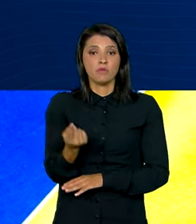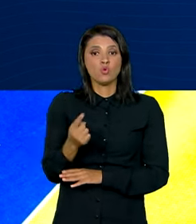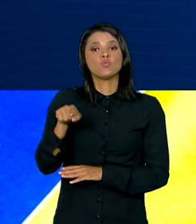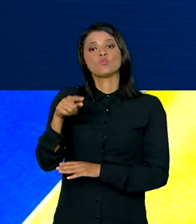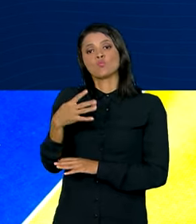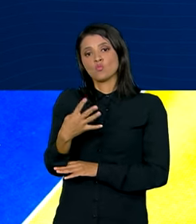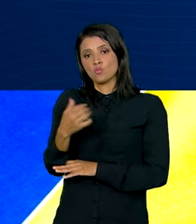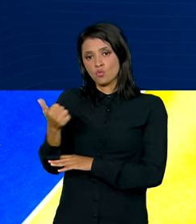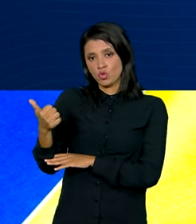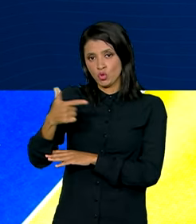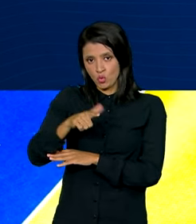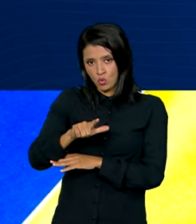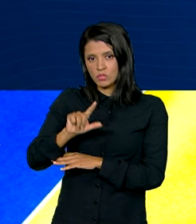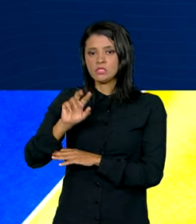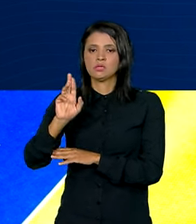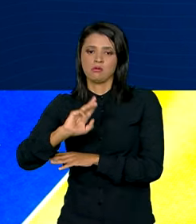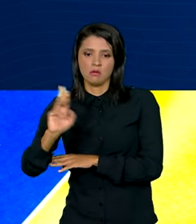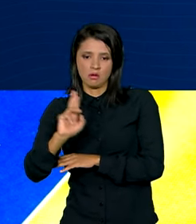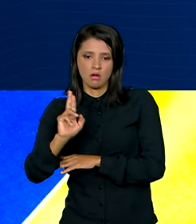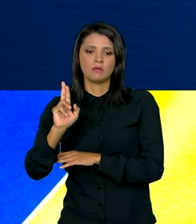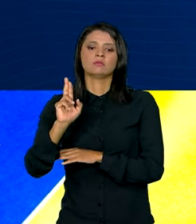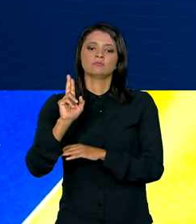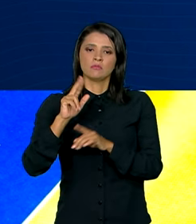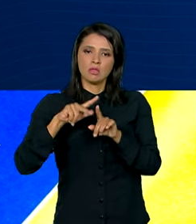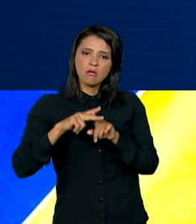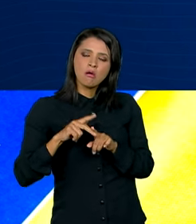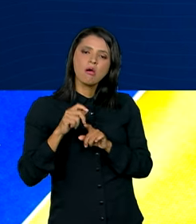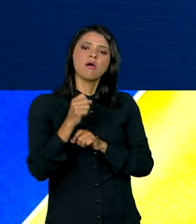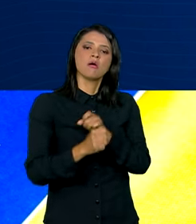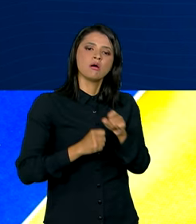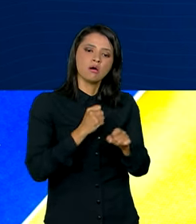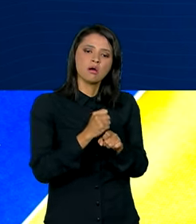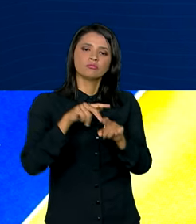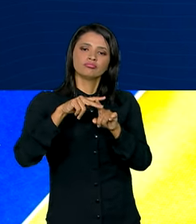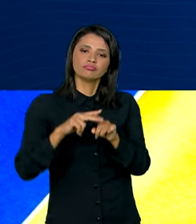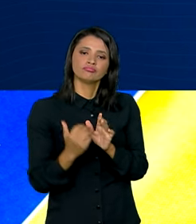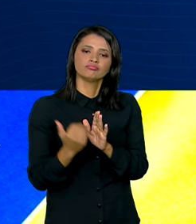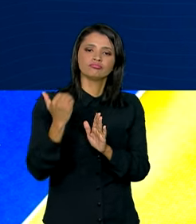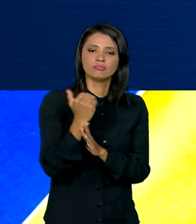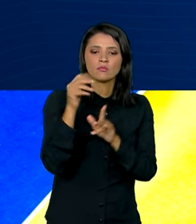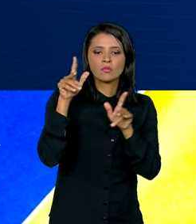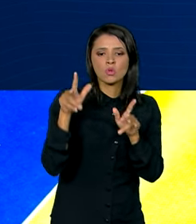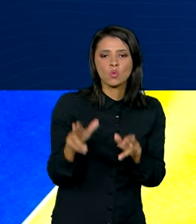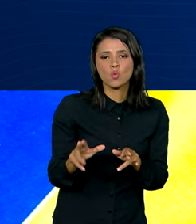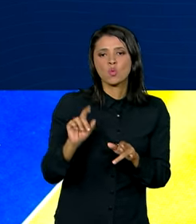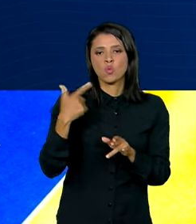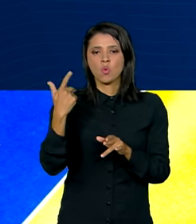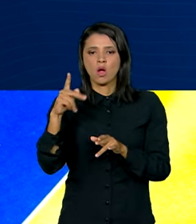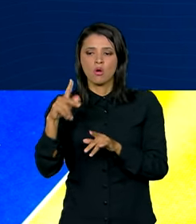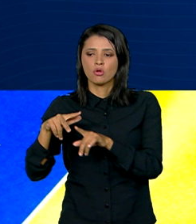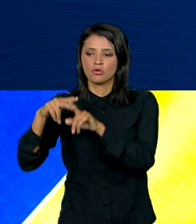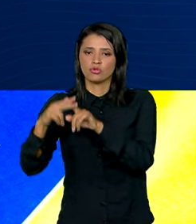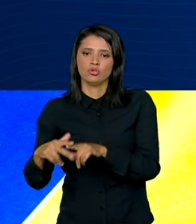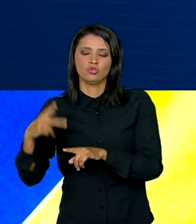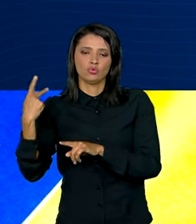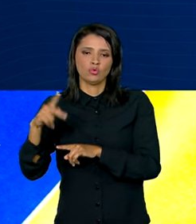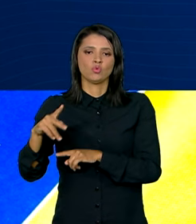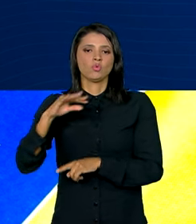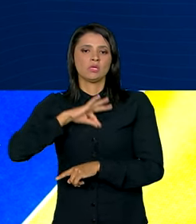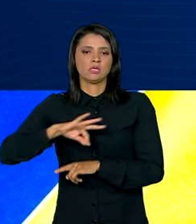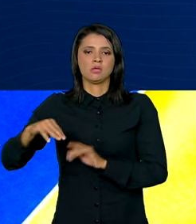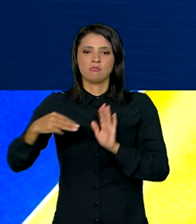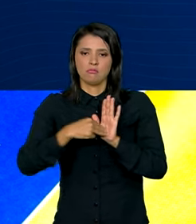.412. Reajuste anual com percentual igual ou superior ao do reajuste do salário mínimo.